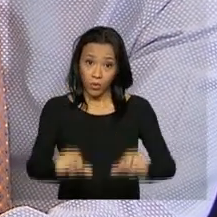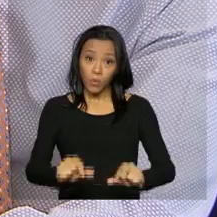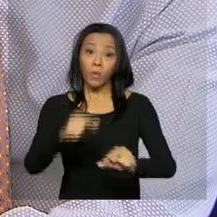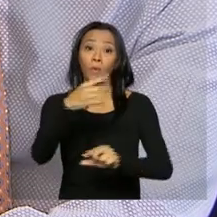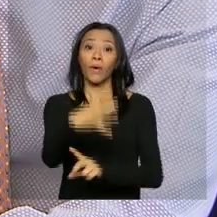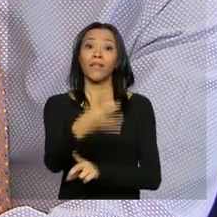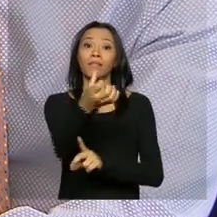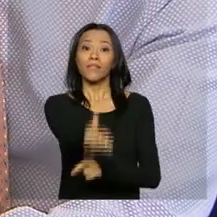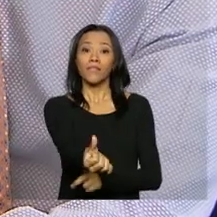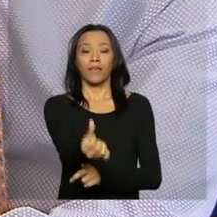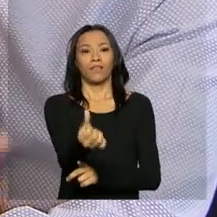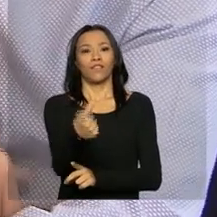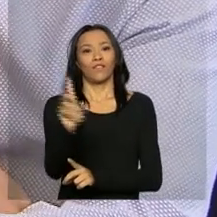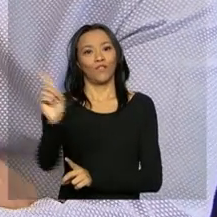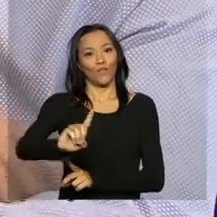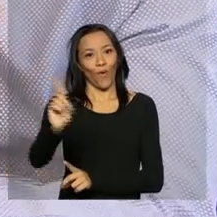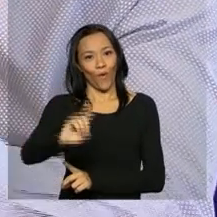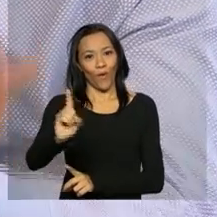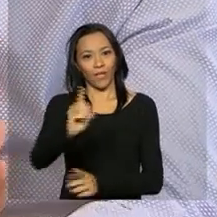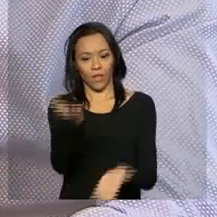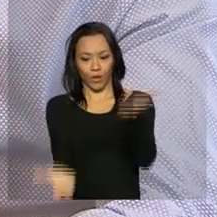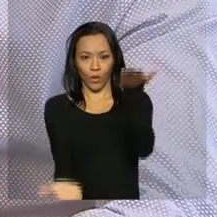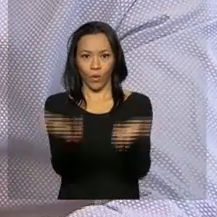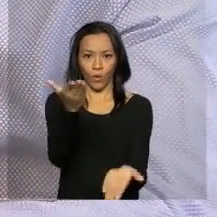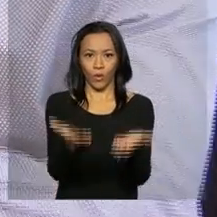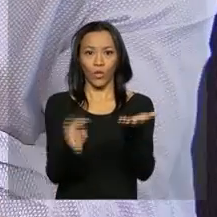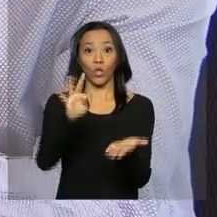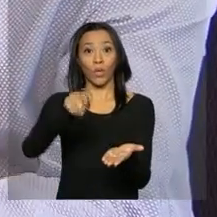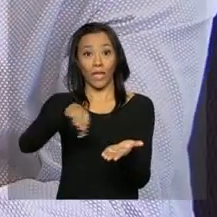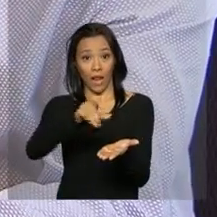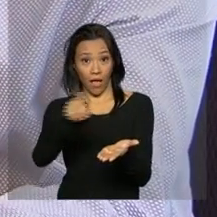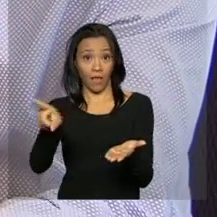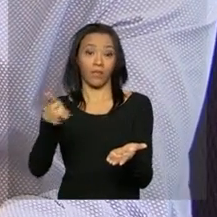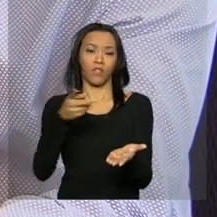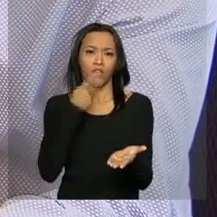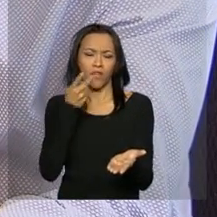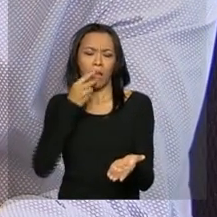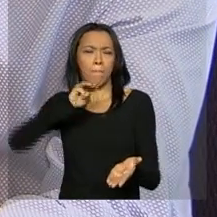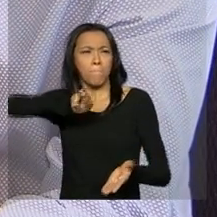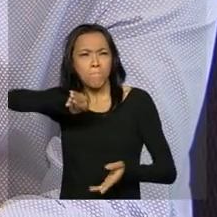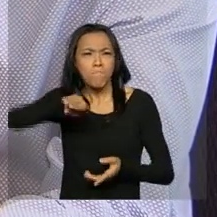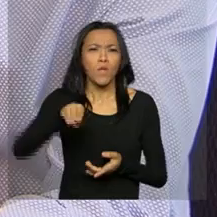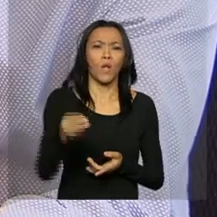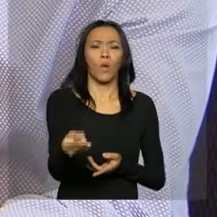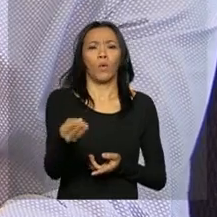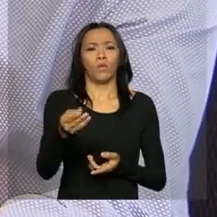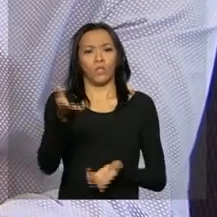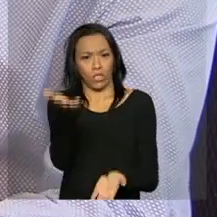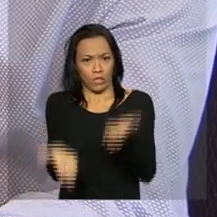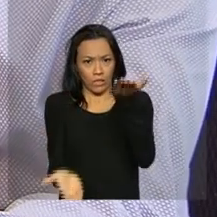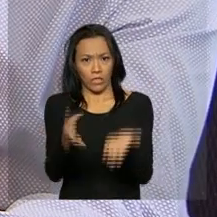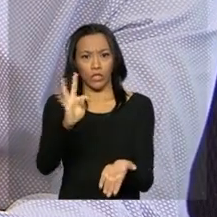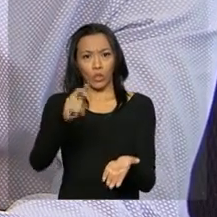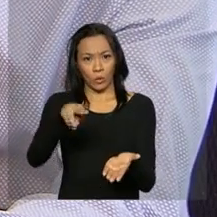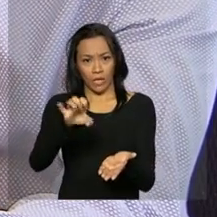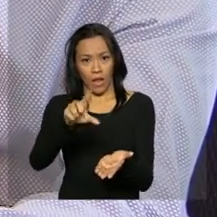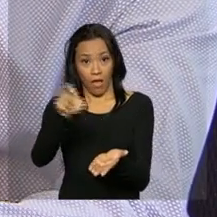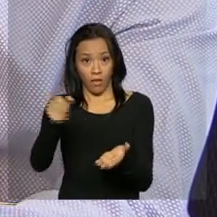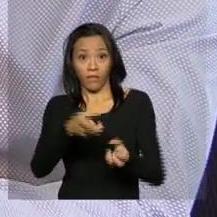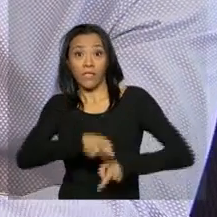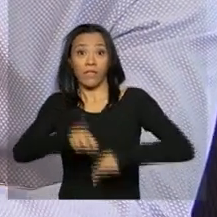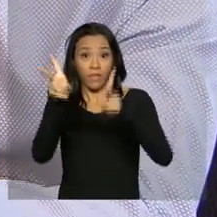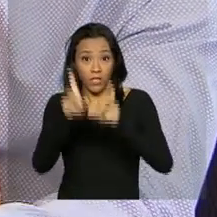dólares a tonelada. Portanto, quando você coloca numa escala de milhões de toneladas a serem exportadas, seguramente